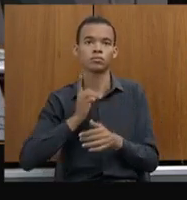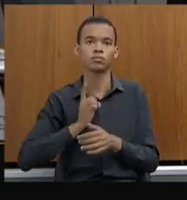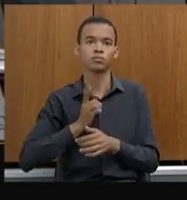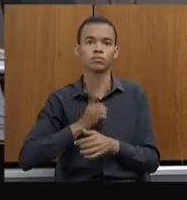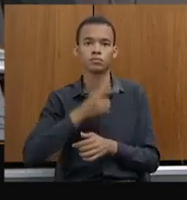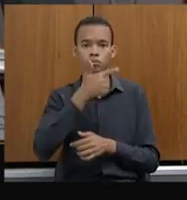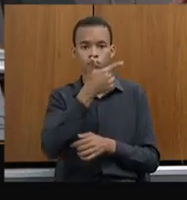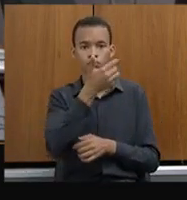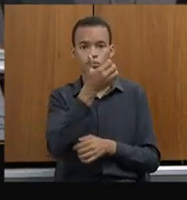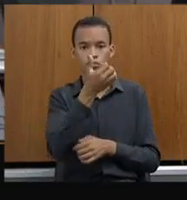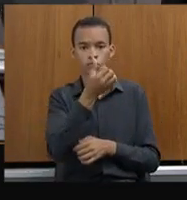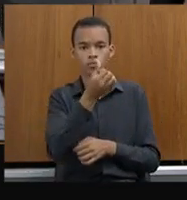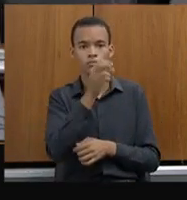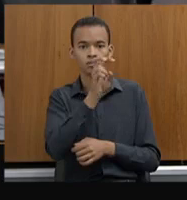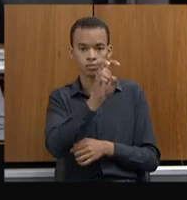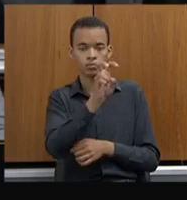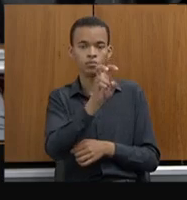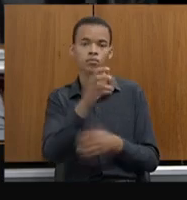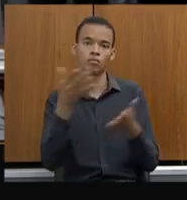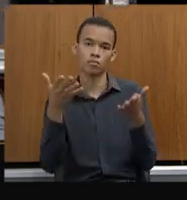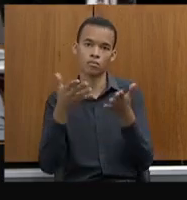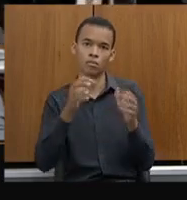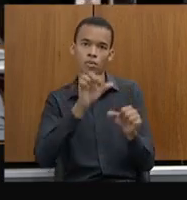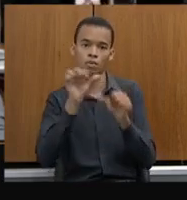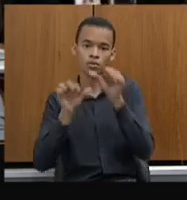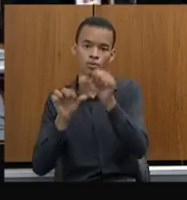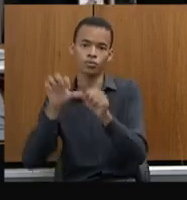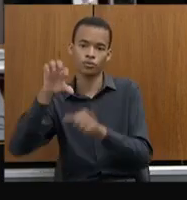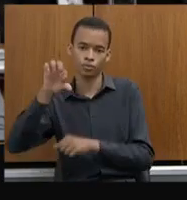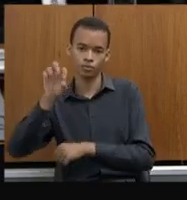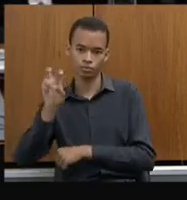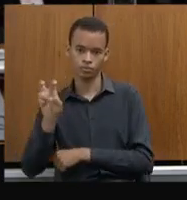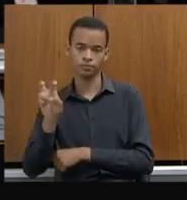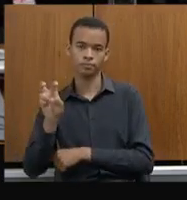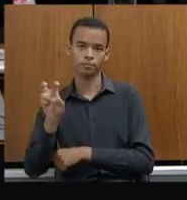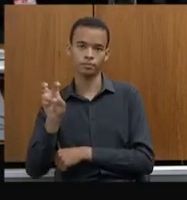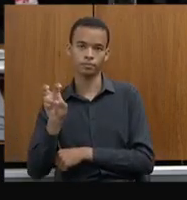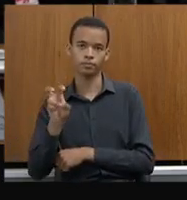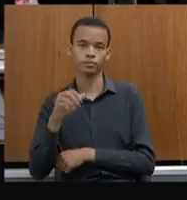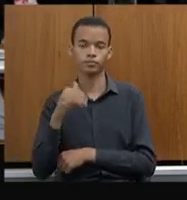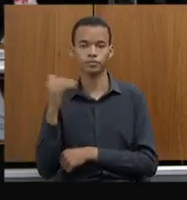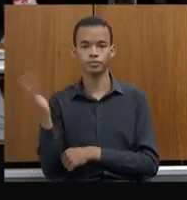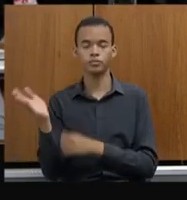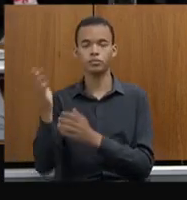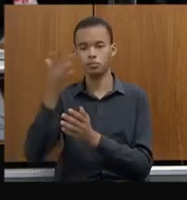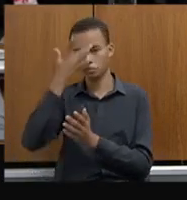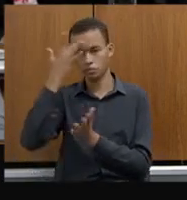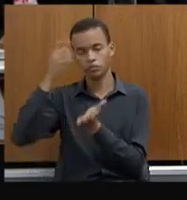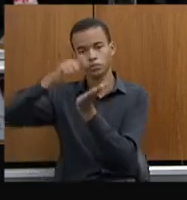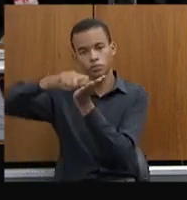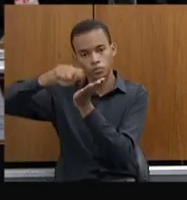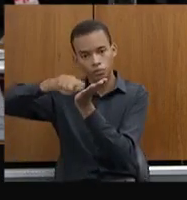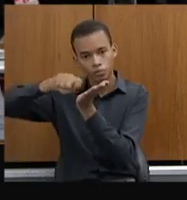hoje, nós gastamos 95. Do lado direito, escrivães, 530